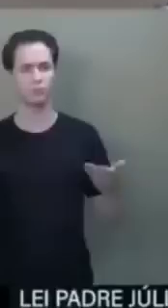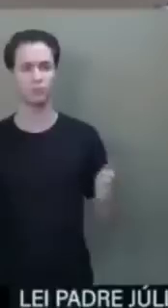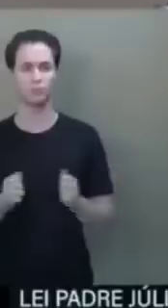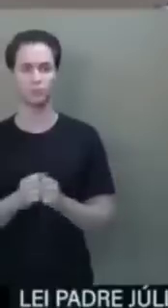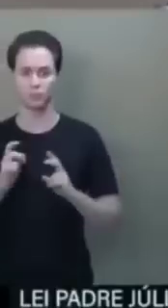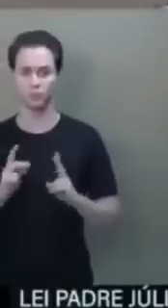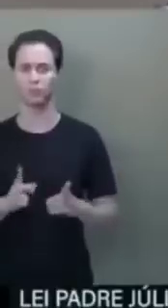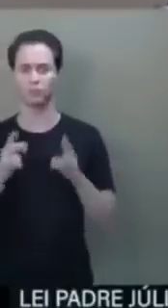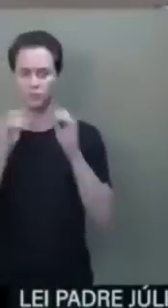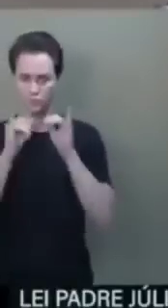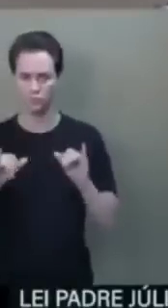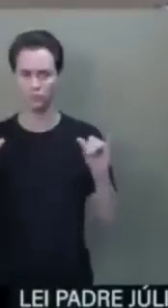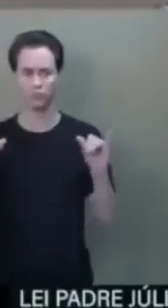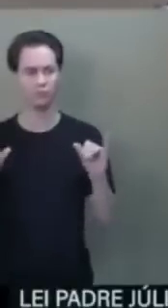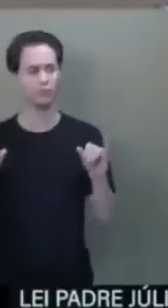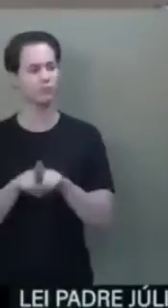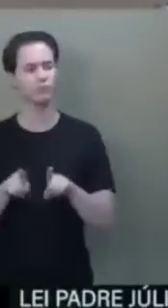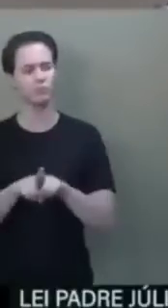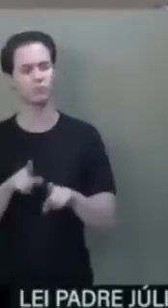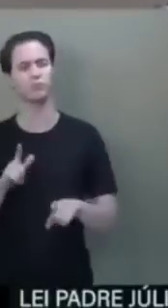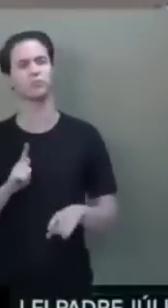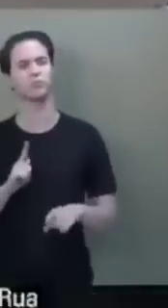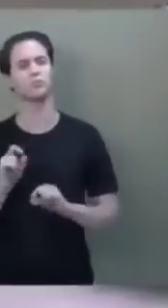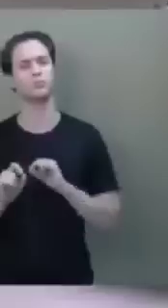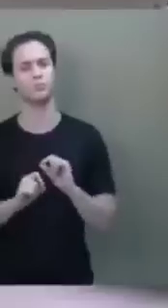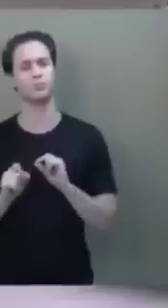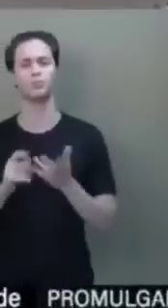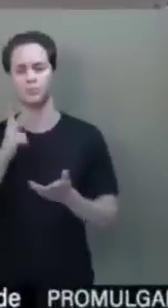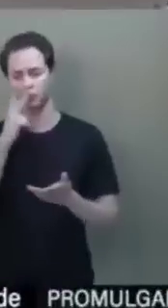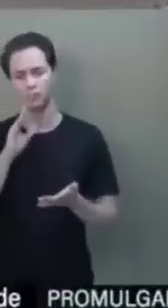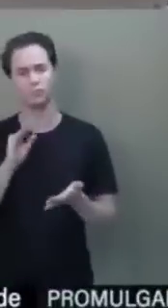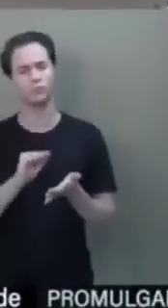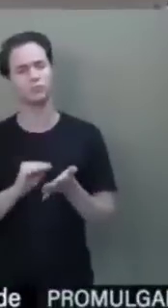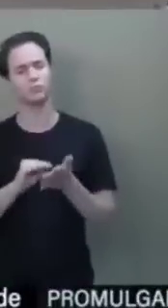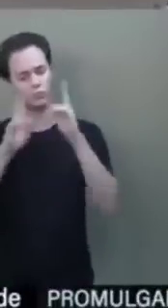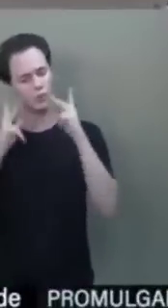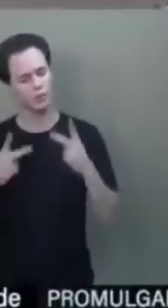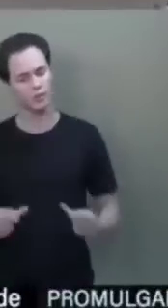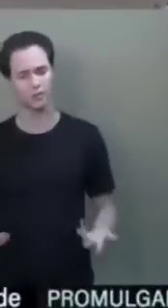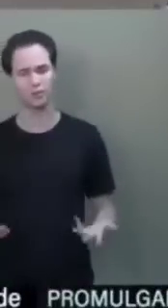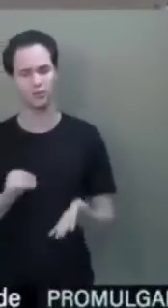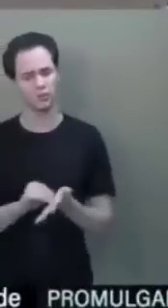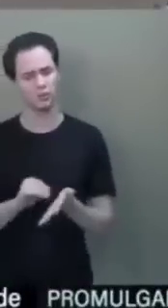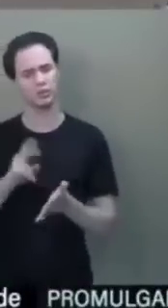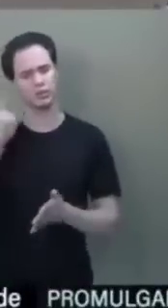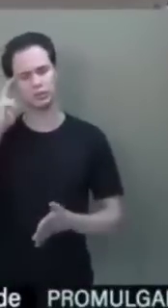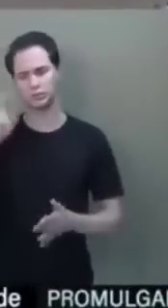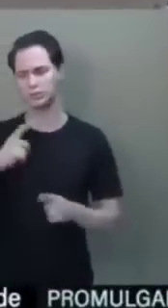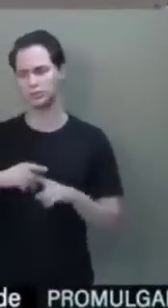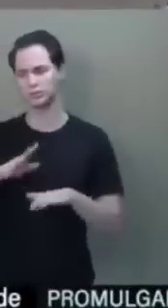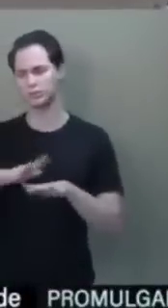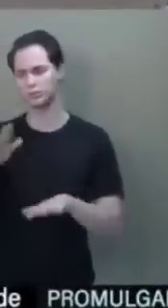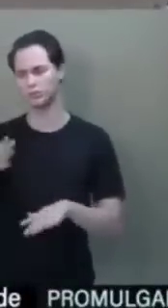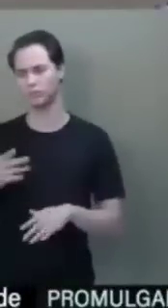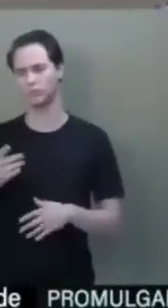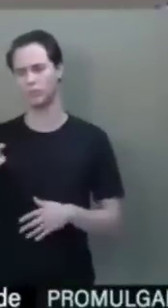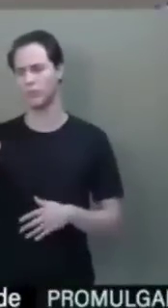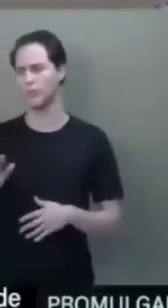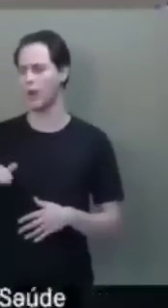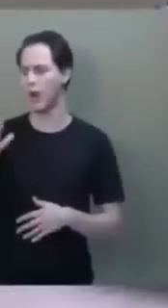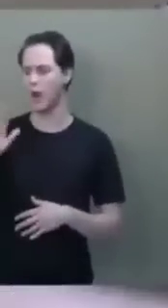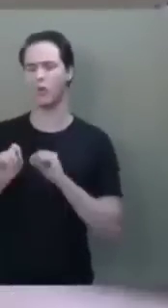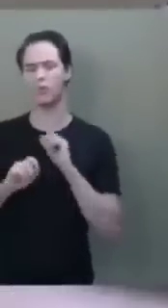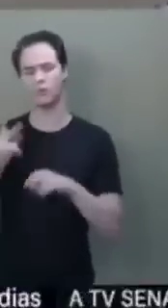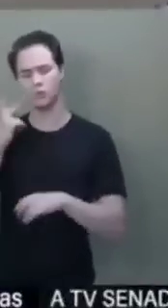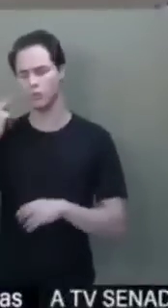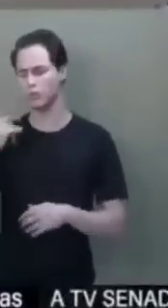dito, além de ser uma desumanidade, é uma falta de inteligência. Porque sai muito mais barato para a nação prevenir, dando